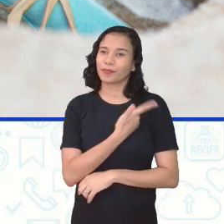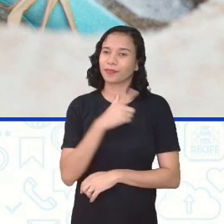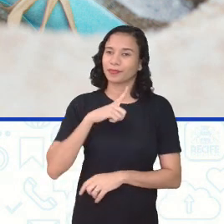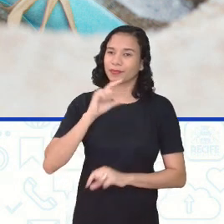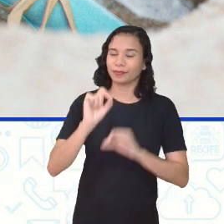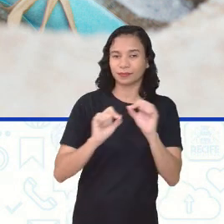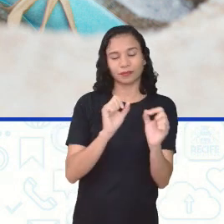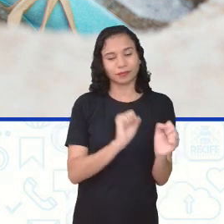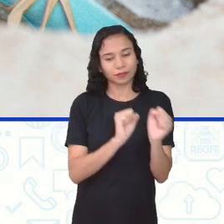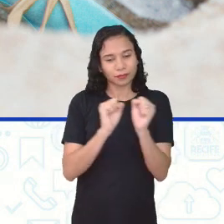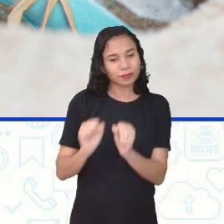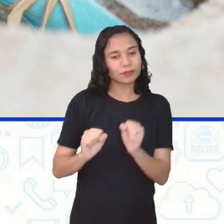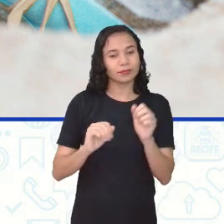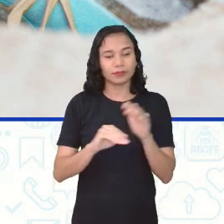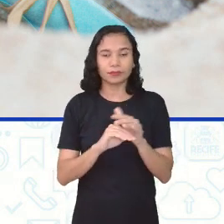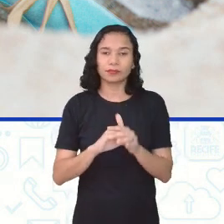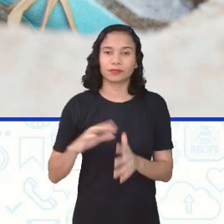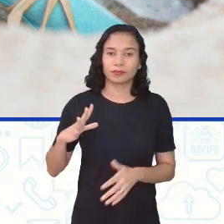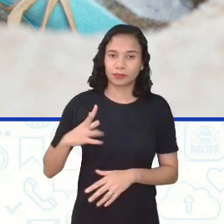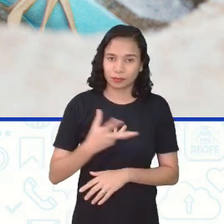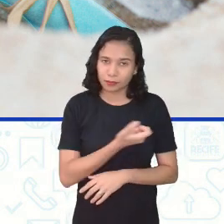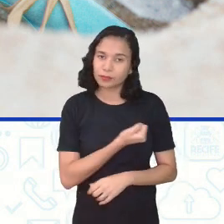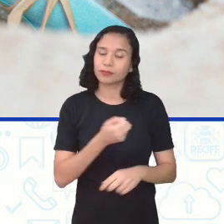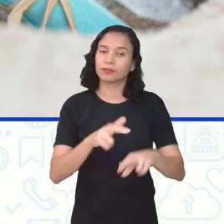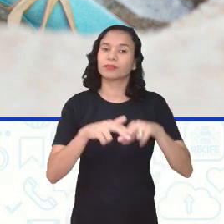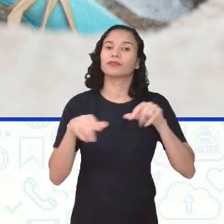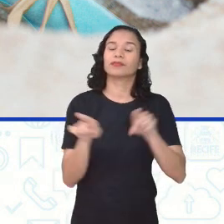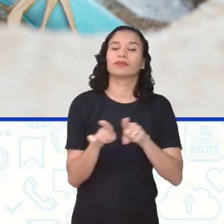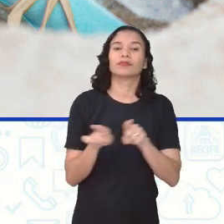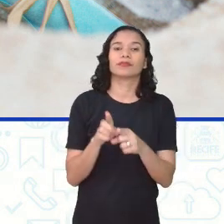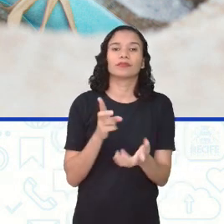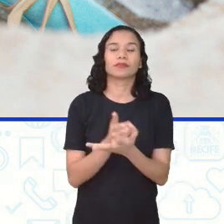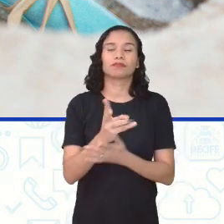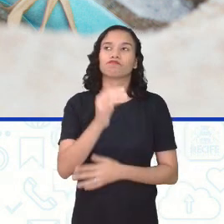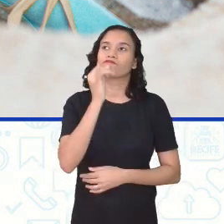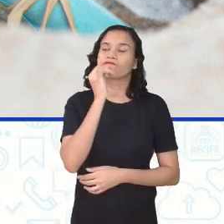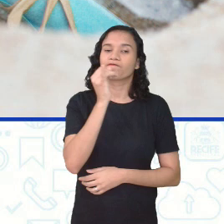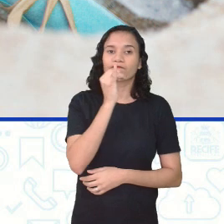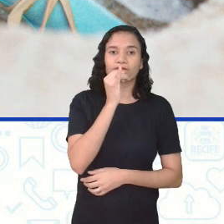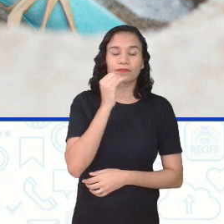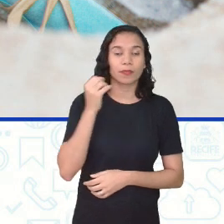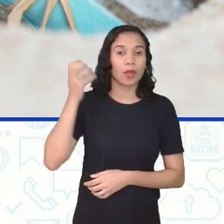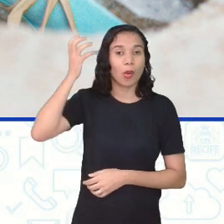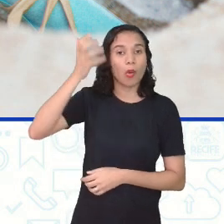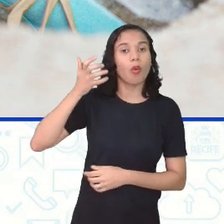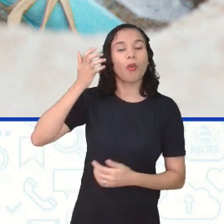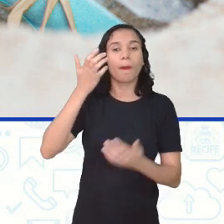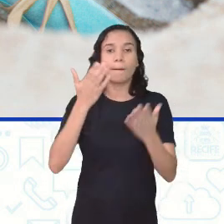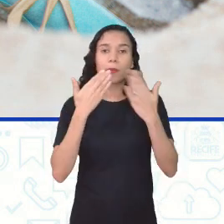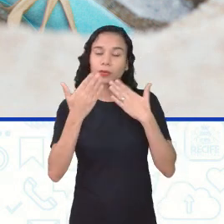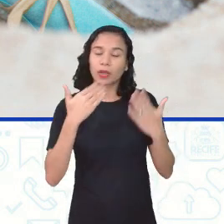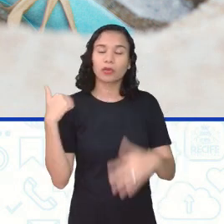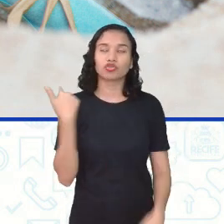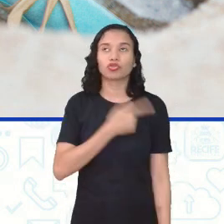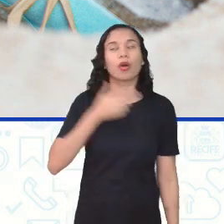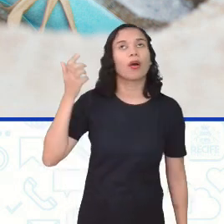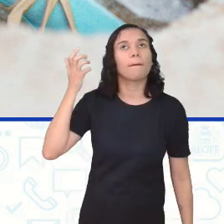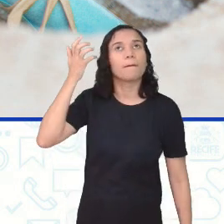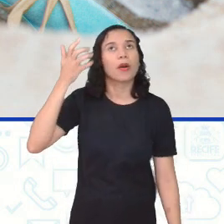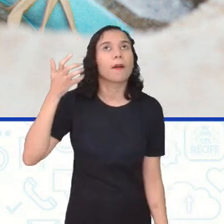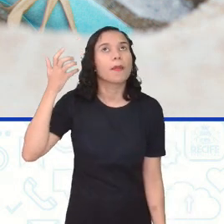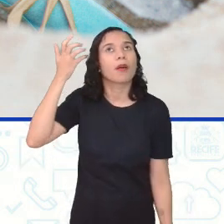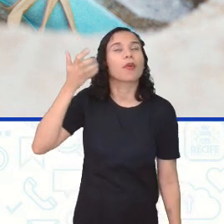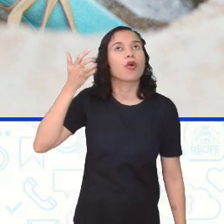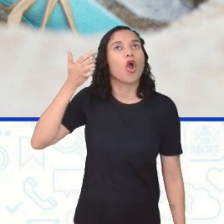Essa possibilidade de gravação e de manutenção, né? Por exemplo, os podcasts. A gente pode ouvir os podcasts, o mesmo